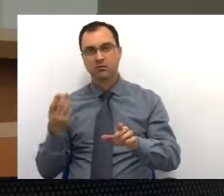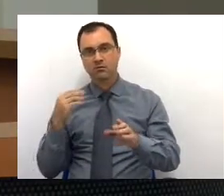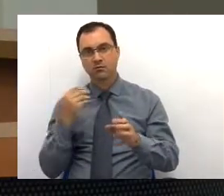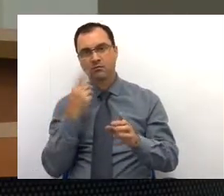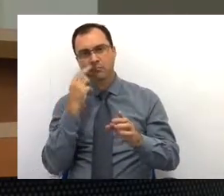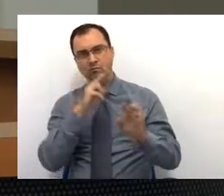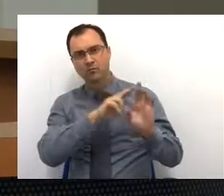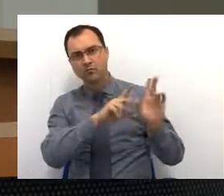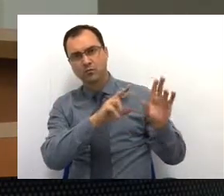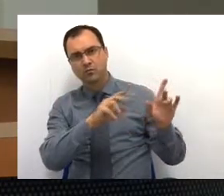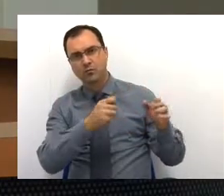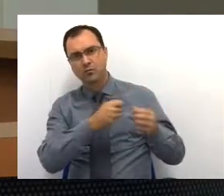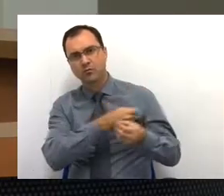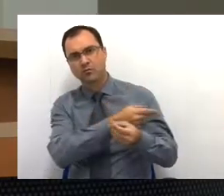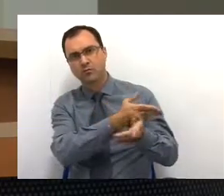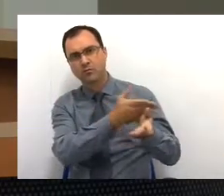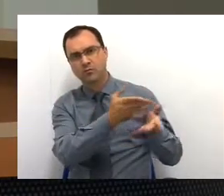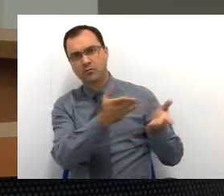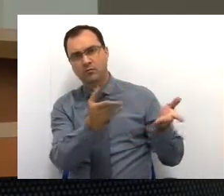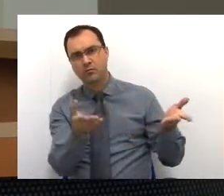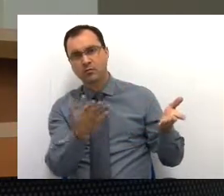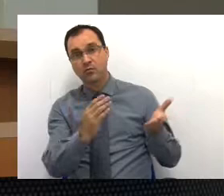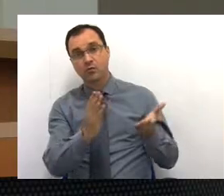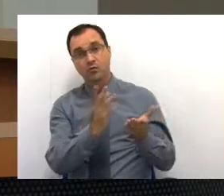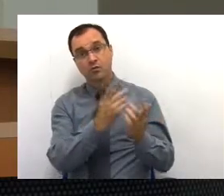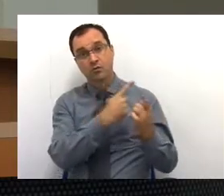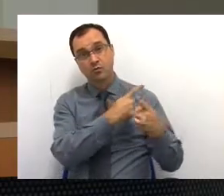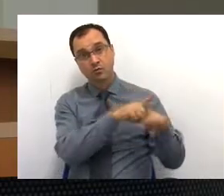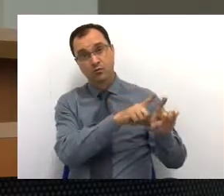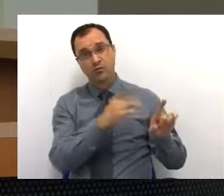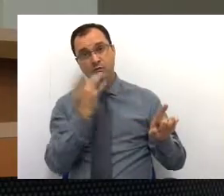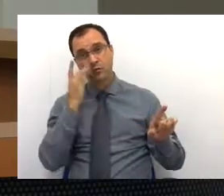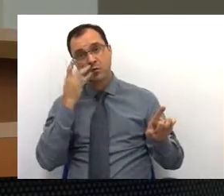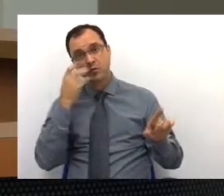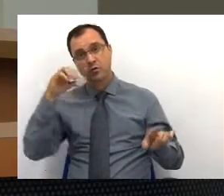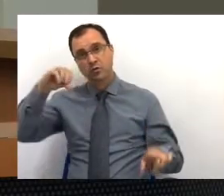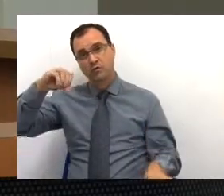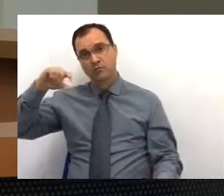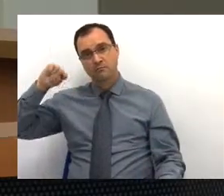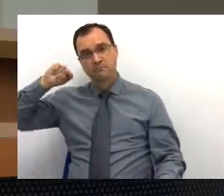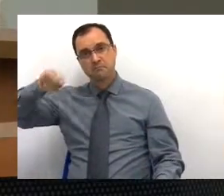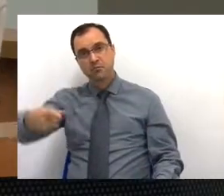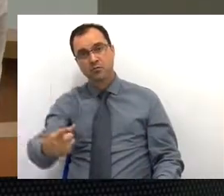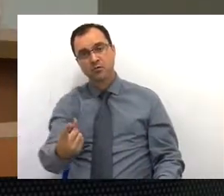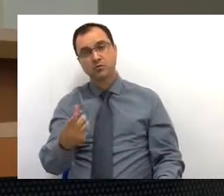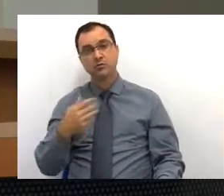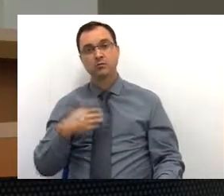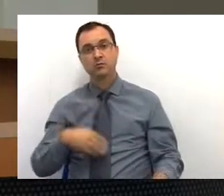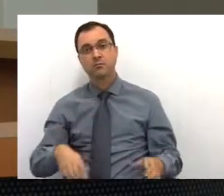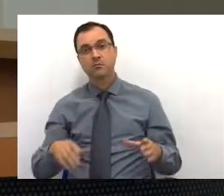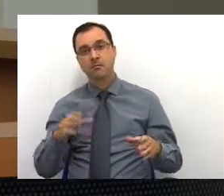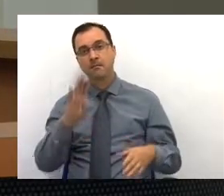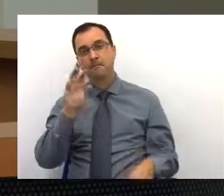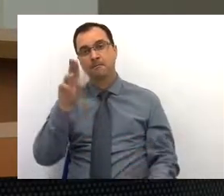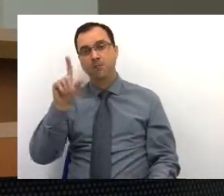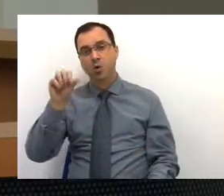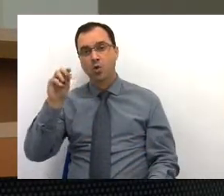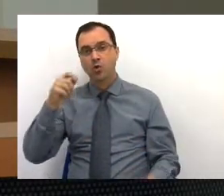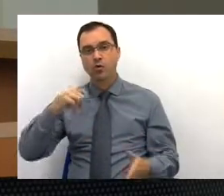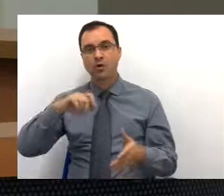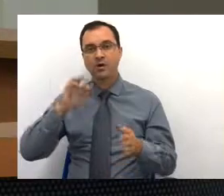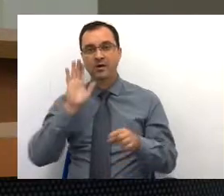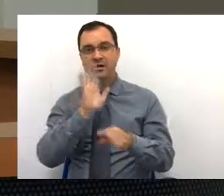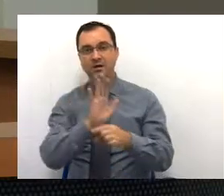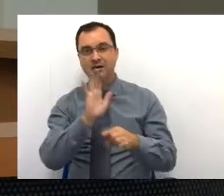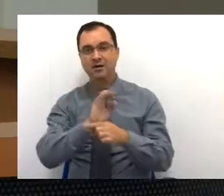dispensação, uma contrapartida aí do Tesouro, de 9 milhões, do Bloco de Assistência Farmacêutica